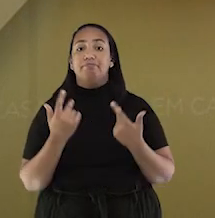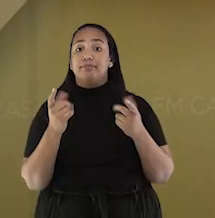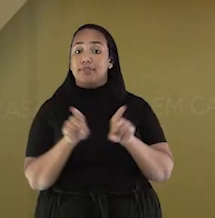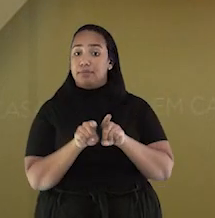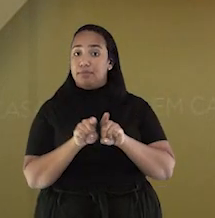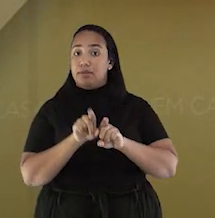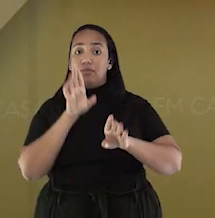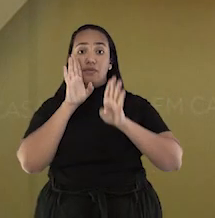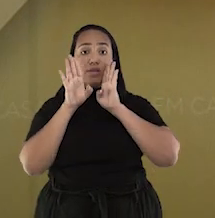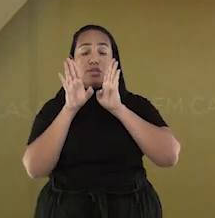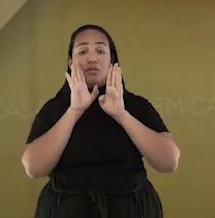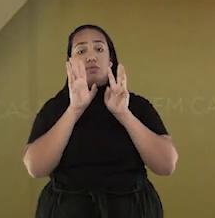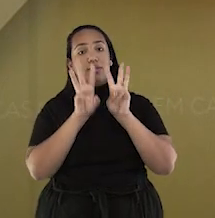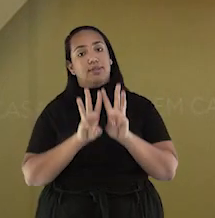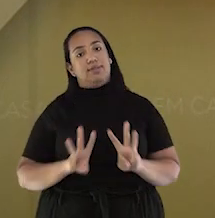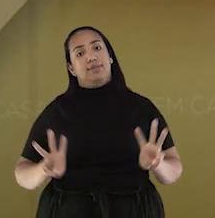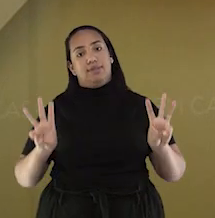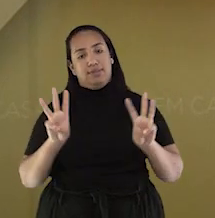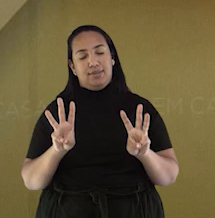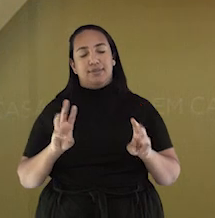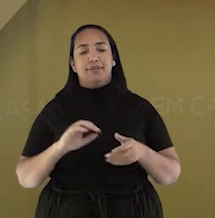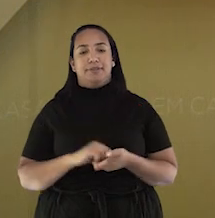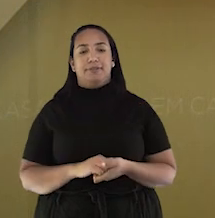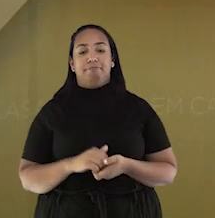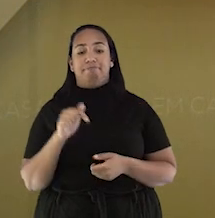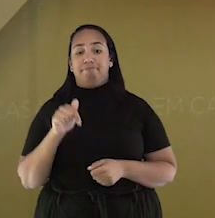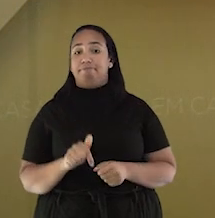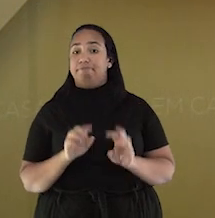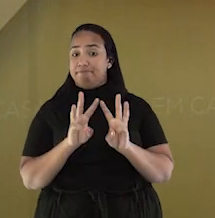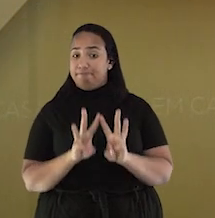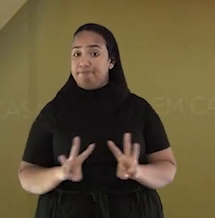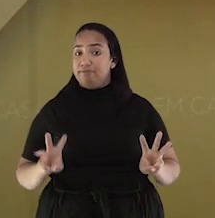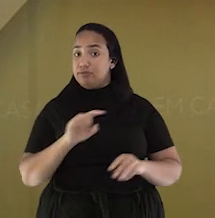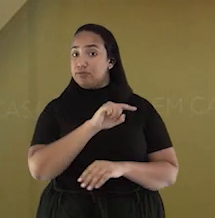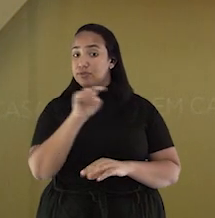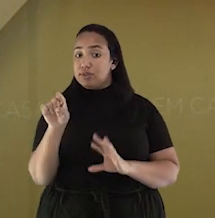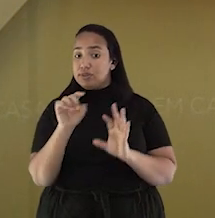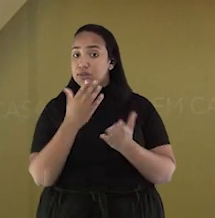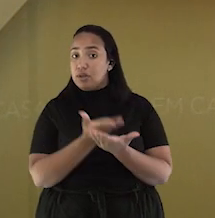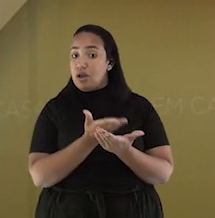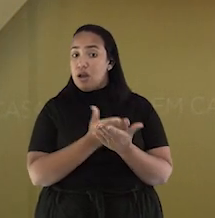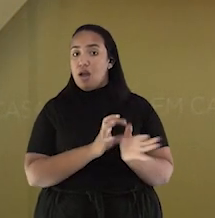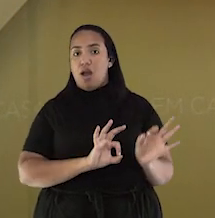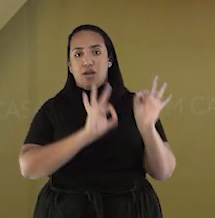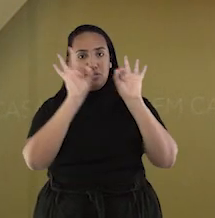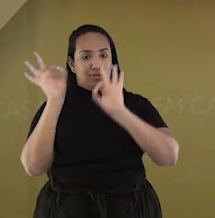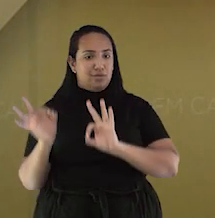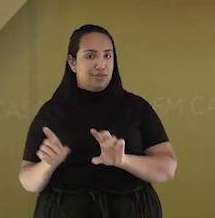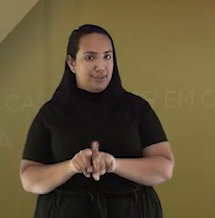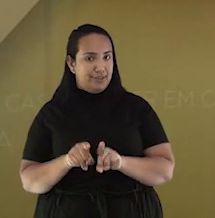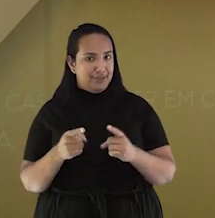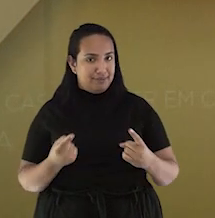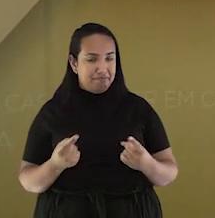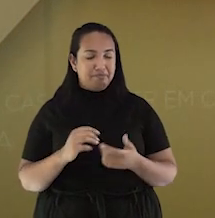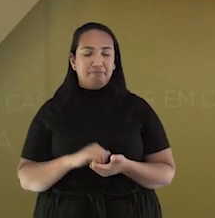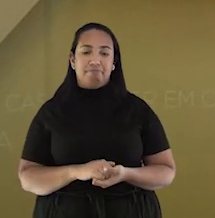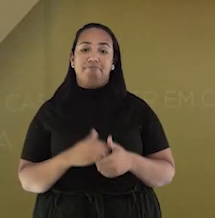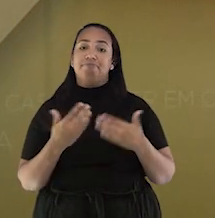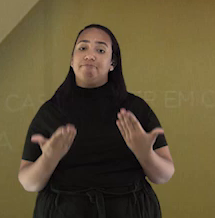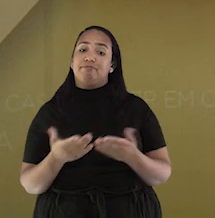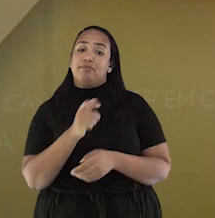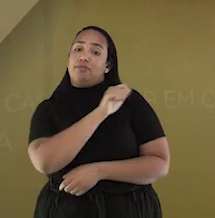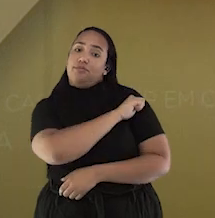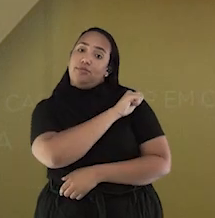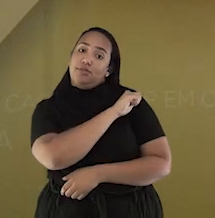e visitem o nosso site. No site, você consegue assistir as nossas aulas também. Bom, estudantes,